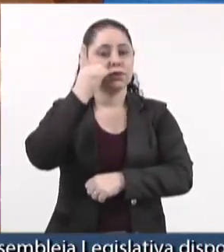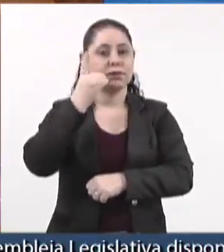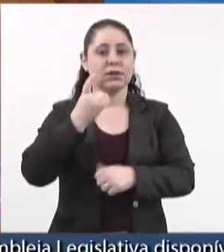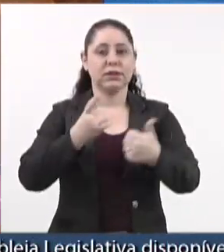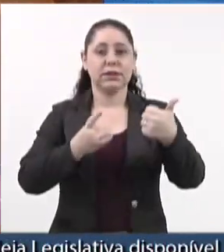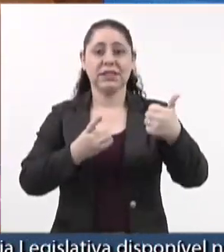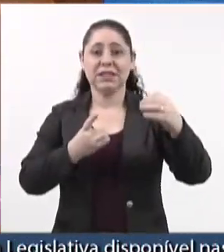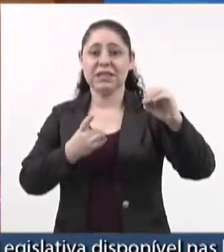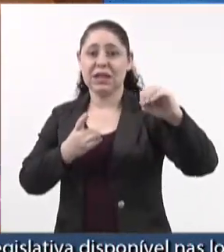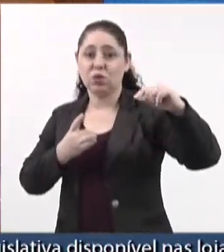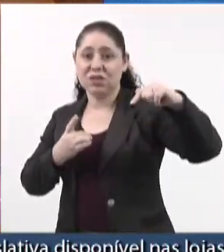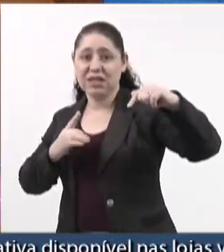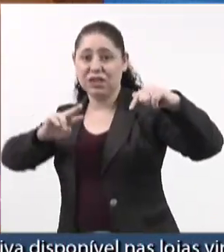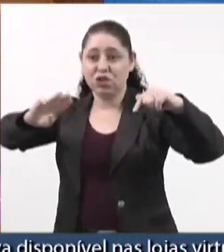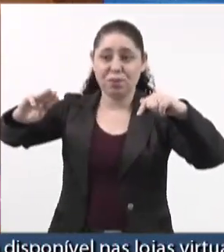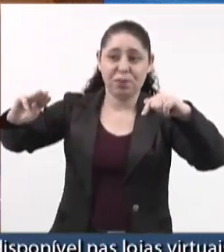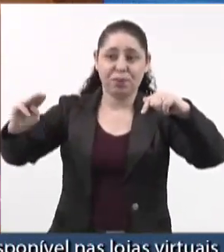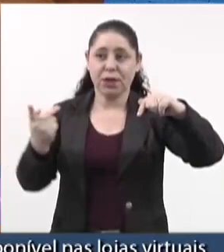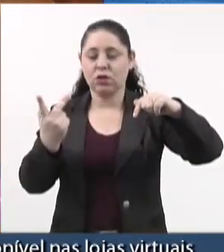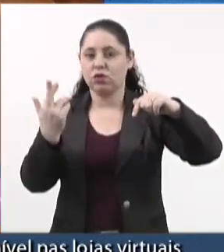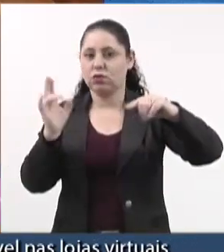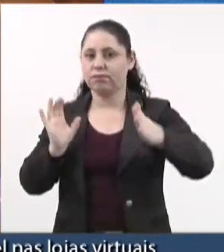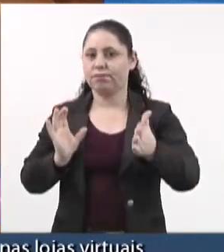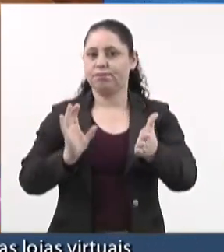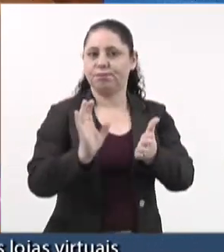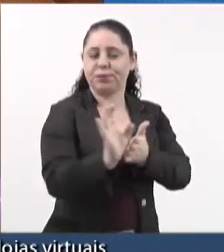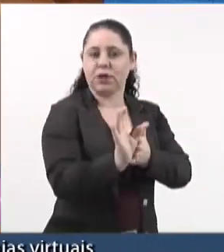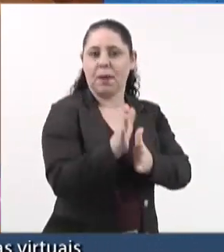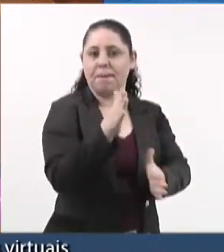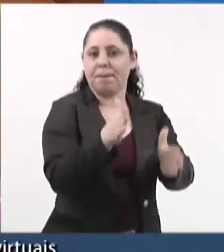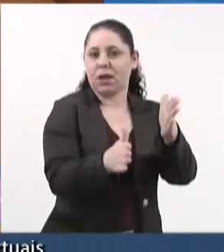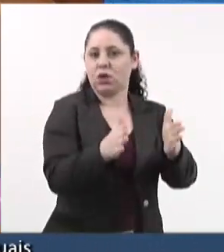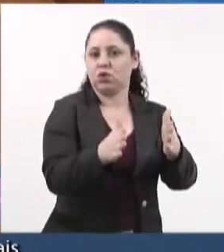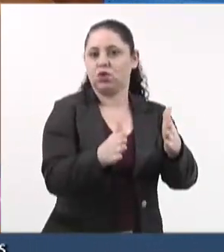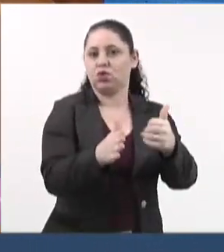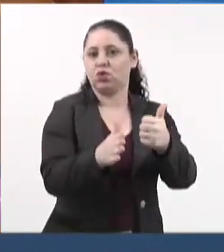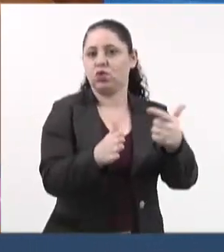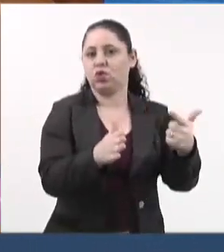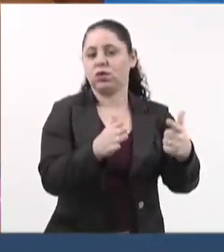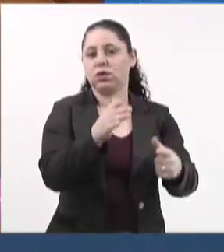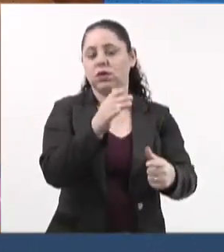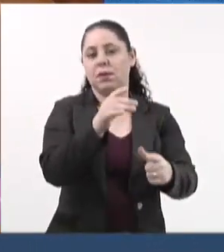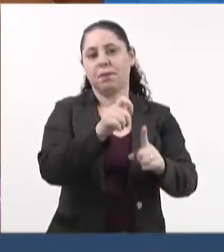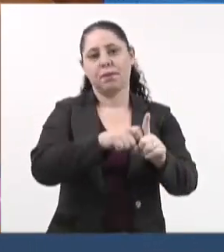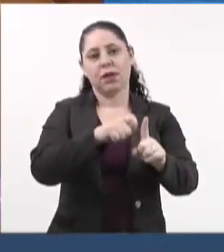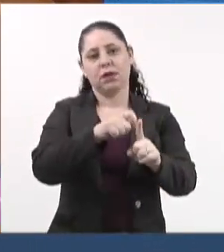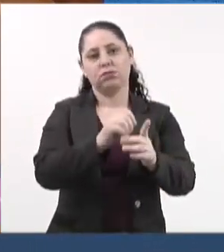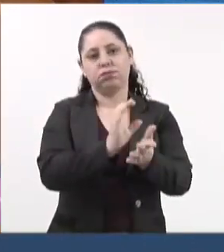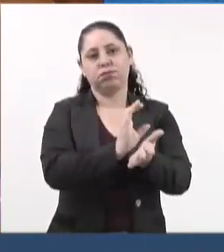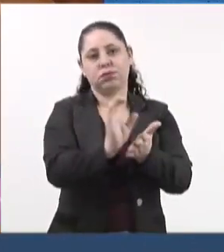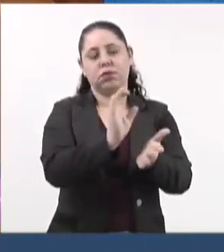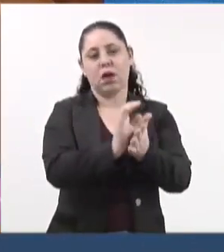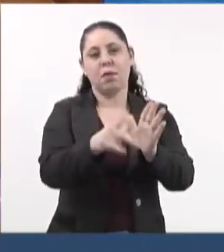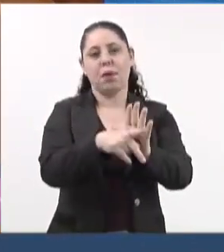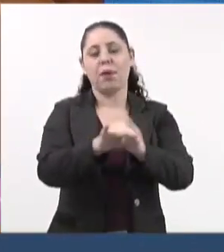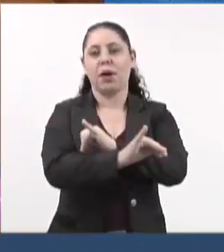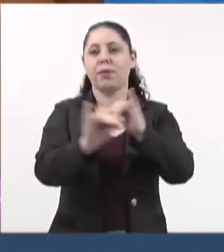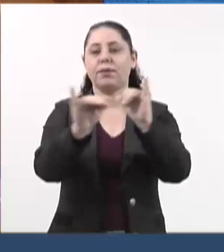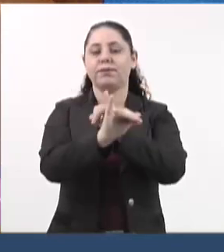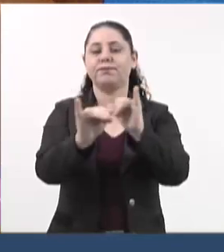107 milhões de reais num curto período de 12 meses investido em publicidade.